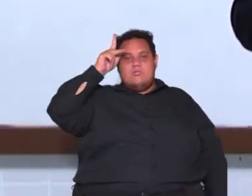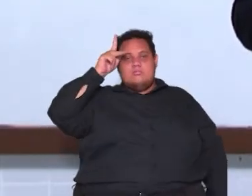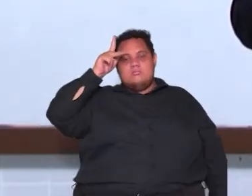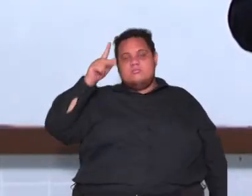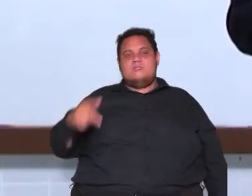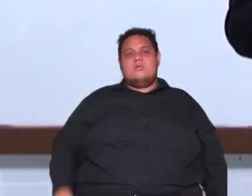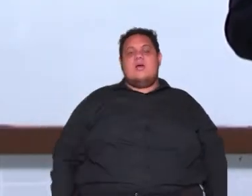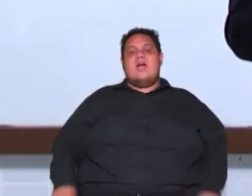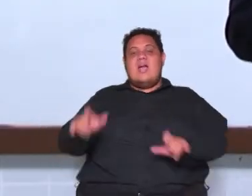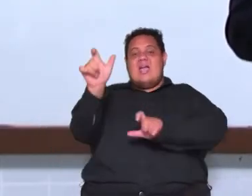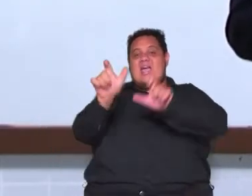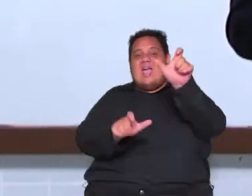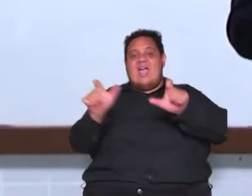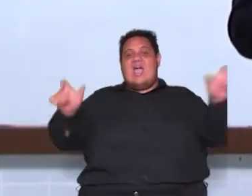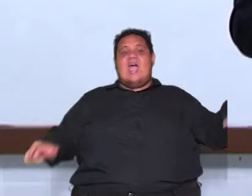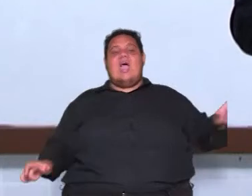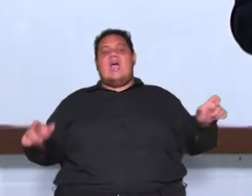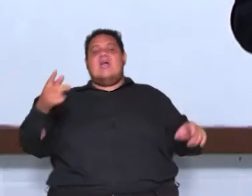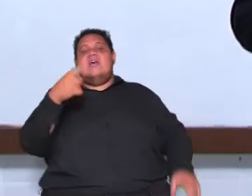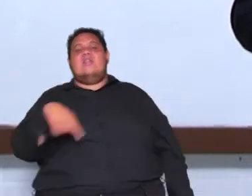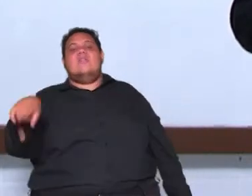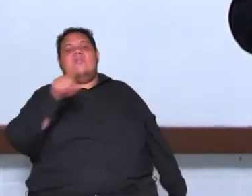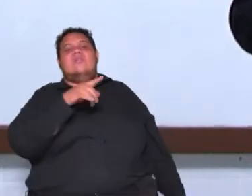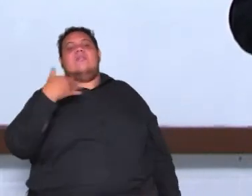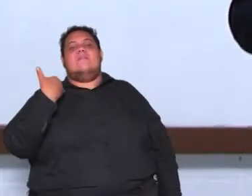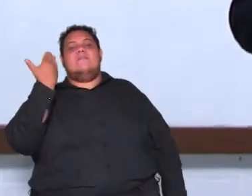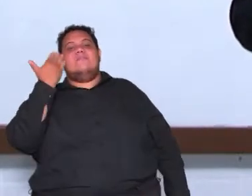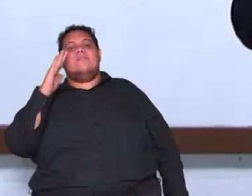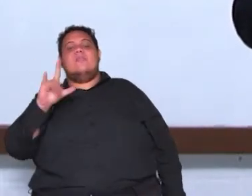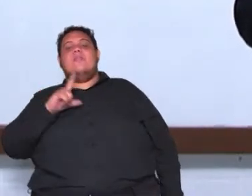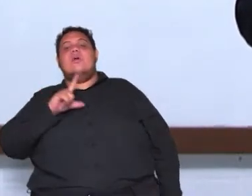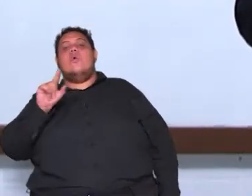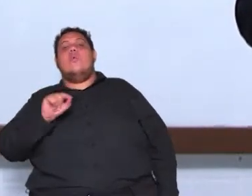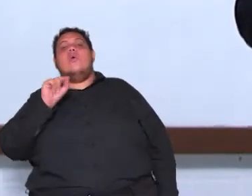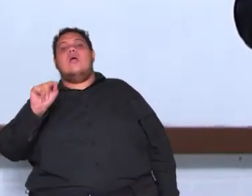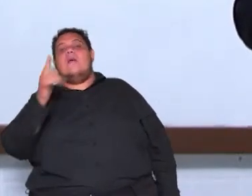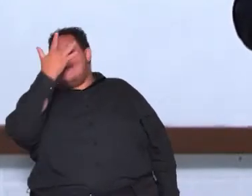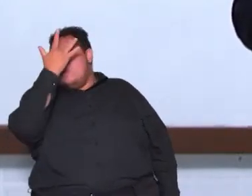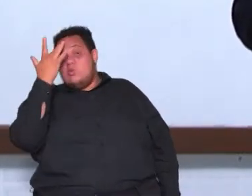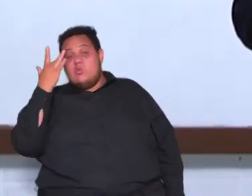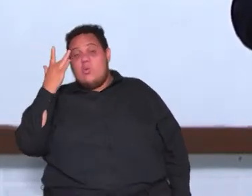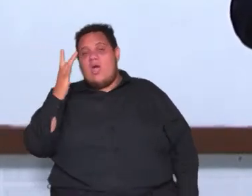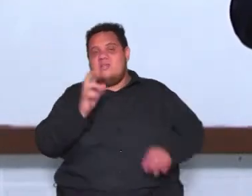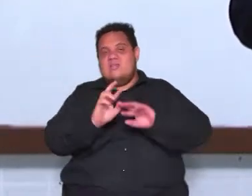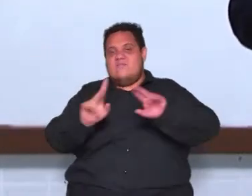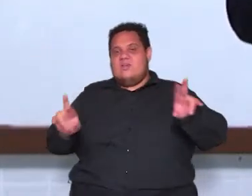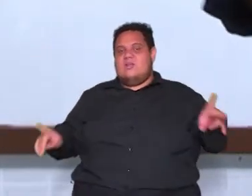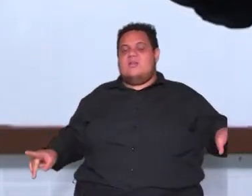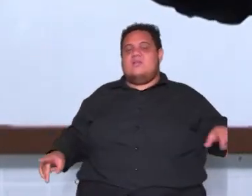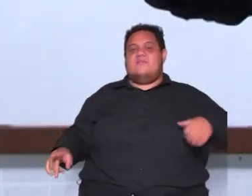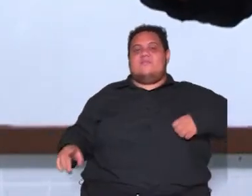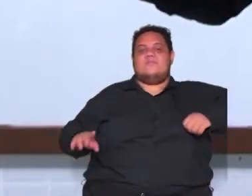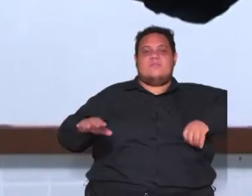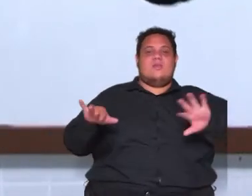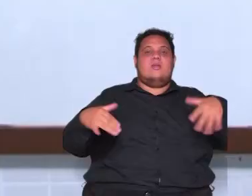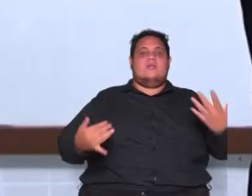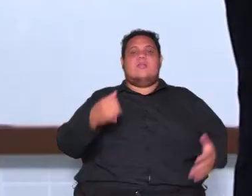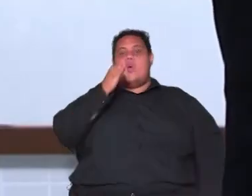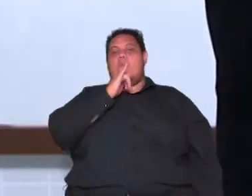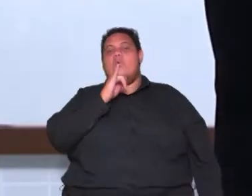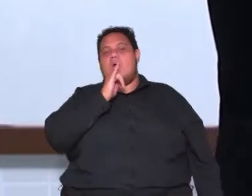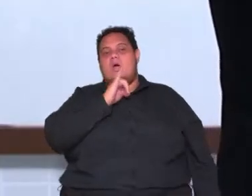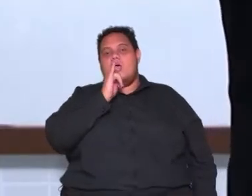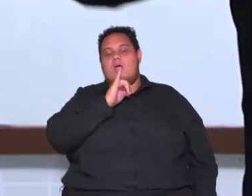cada poder desse aqui é exercido por pessoas diferentes então por exemplo na